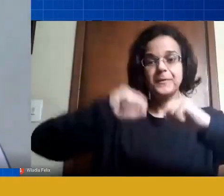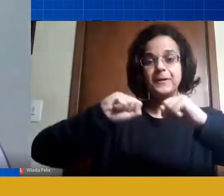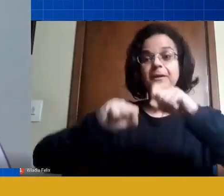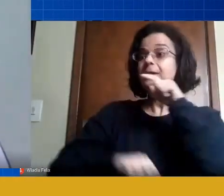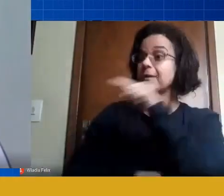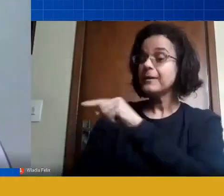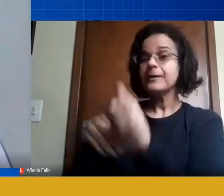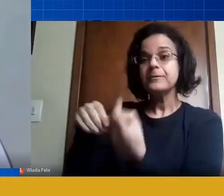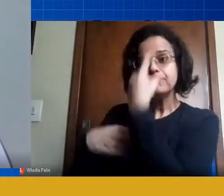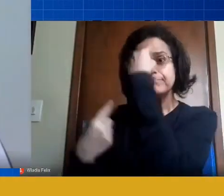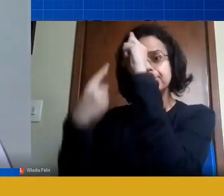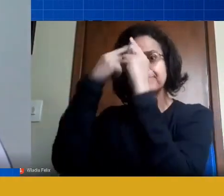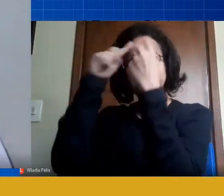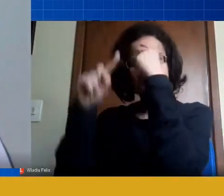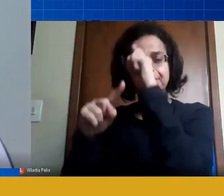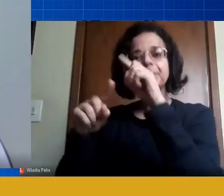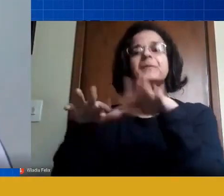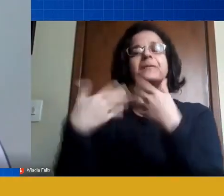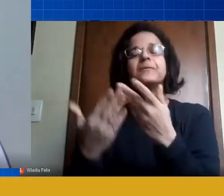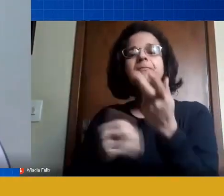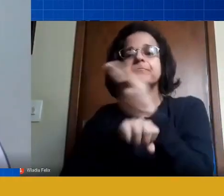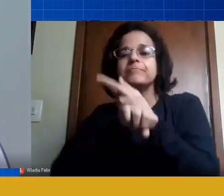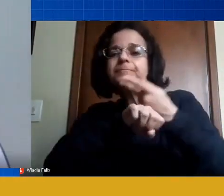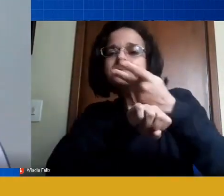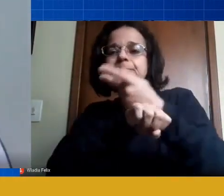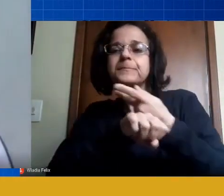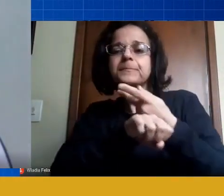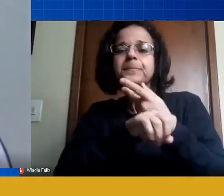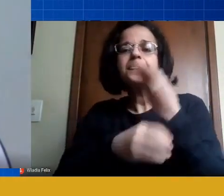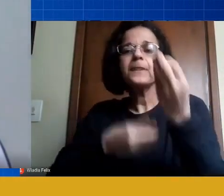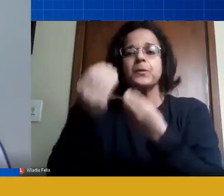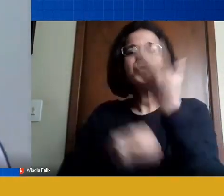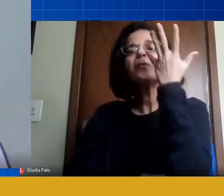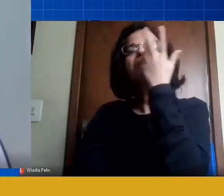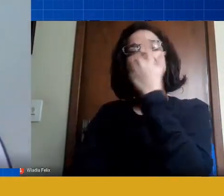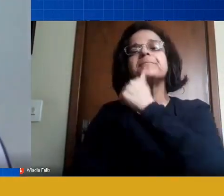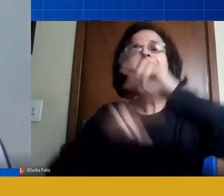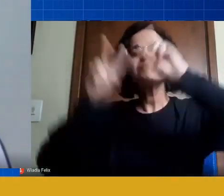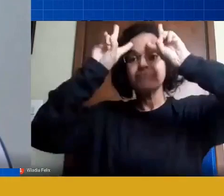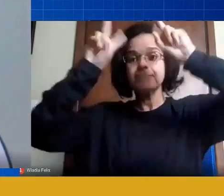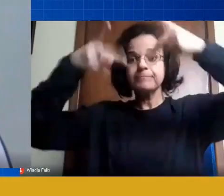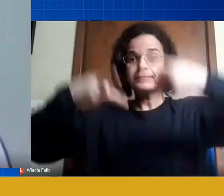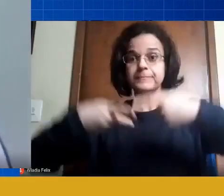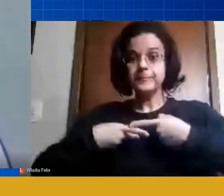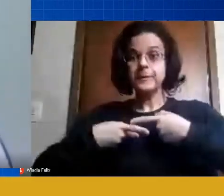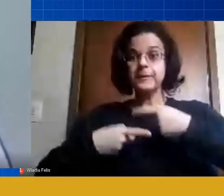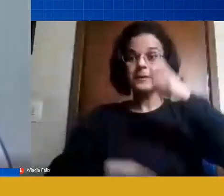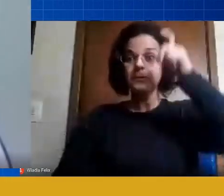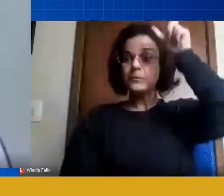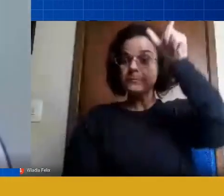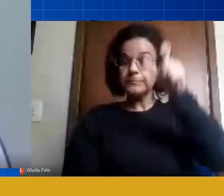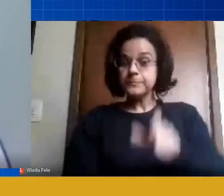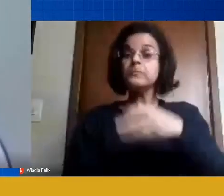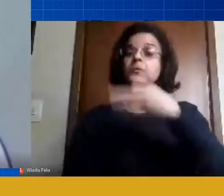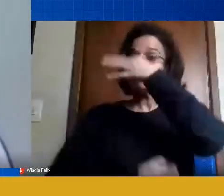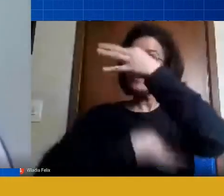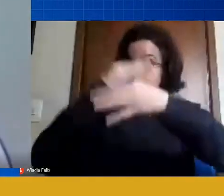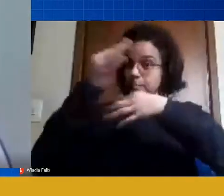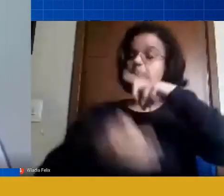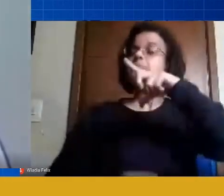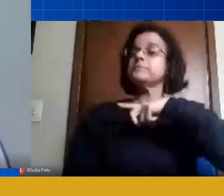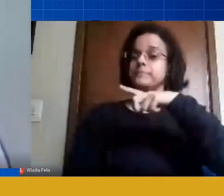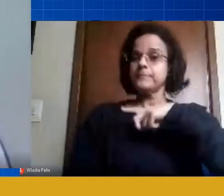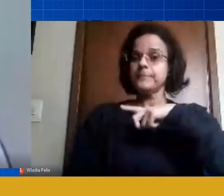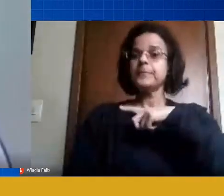incessante de fazer com que a criança se perceba enquanto sujeito que tem opinião e que tem